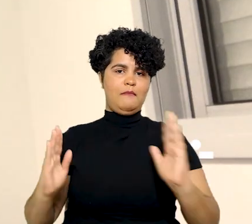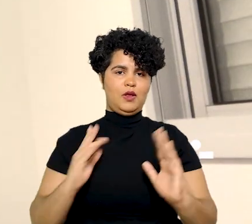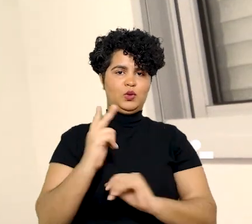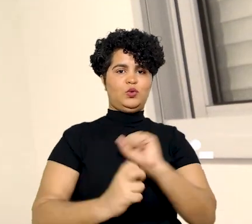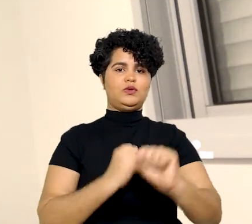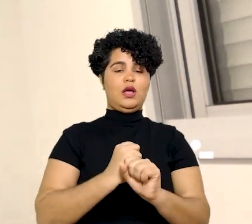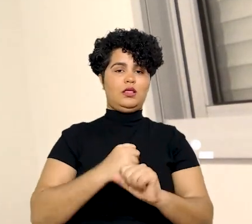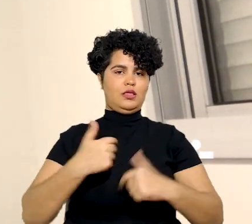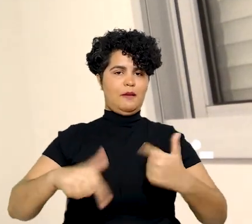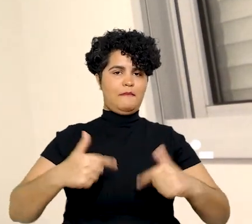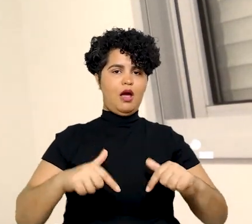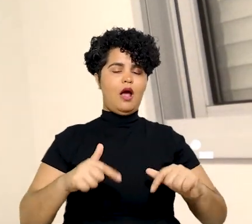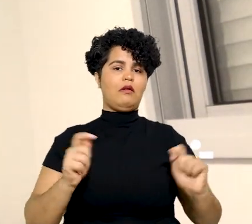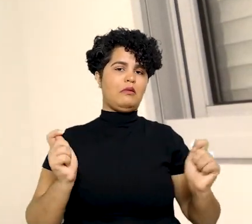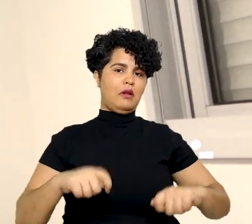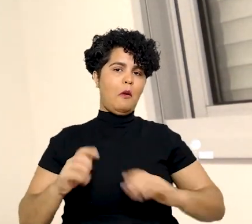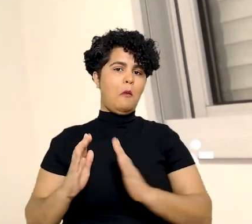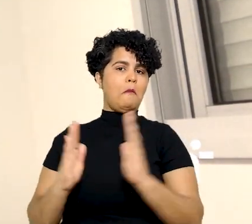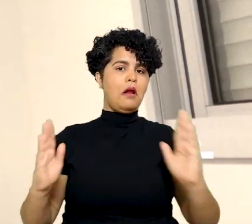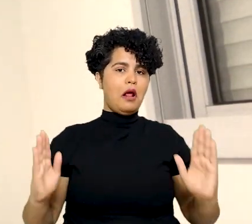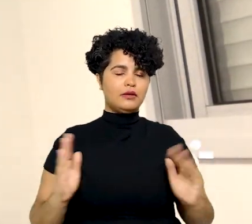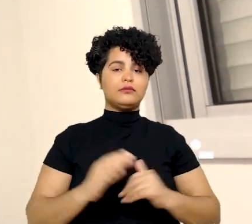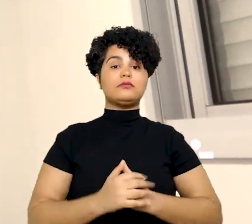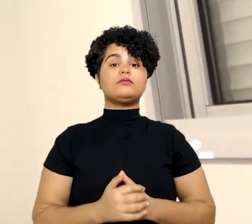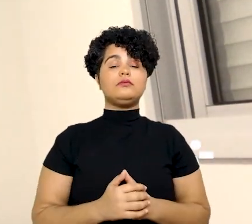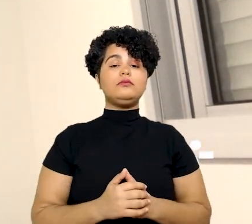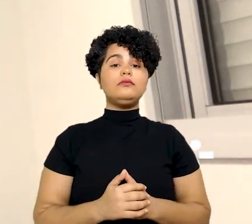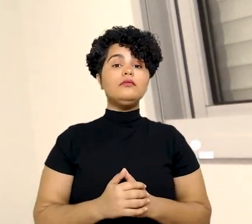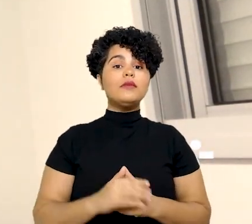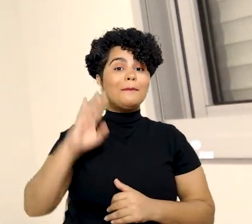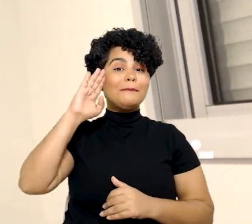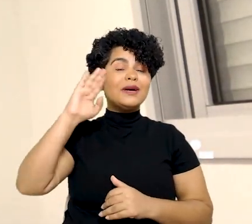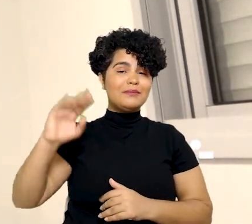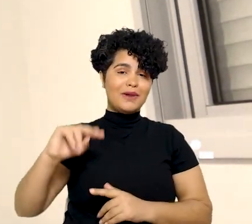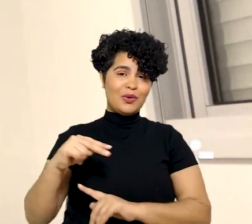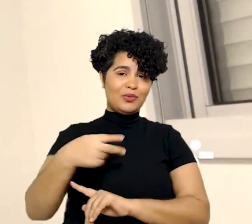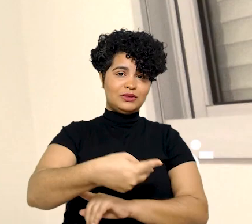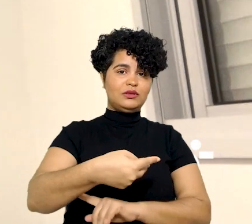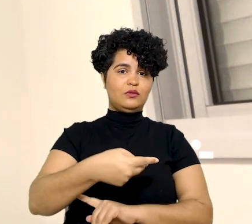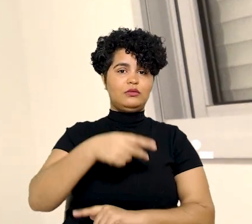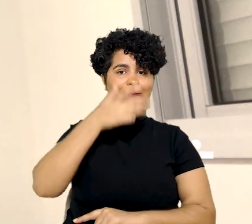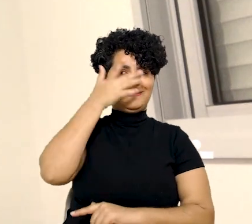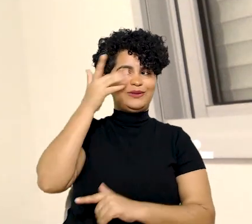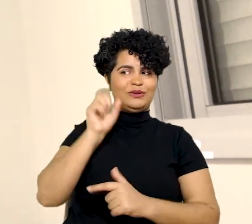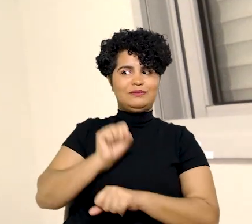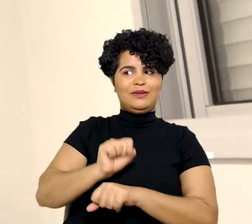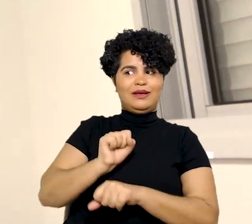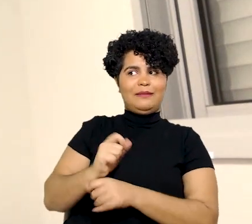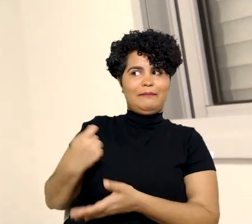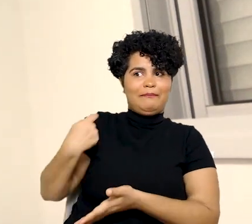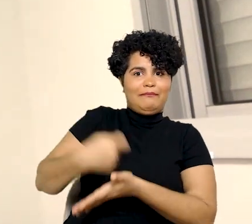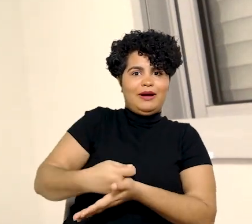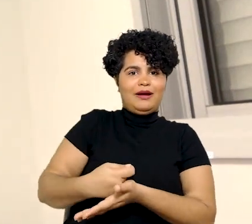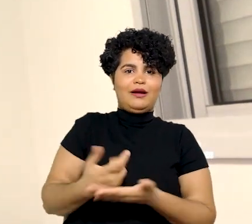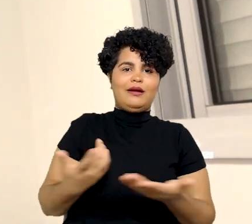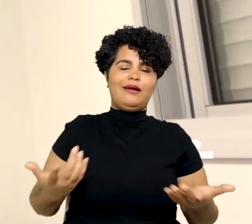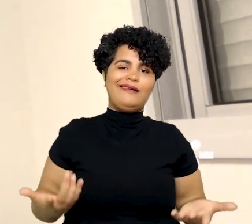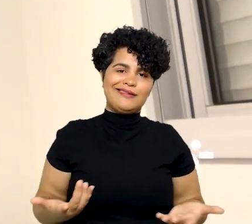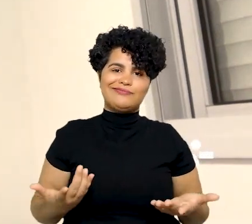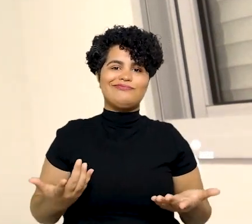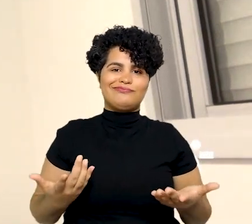intercorrente para o processo do trabalho. Já a sua principal consequência para o reclamante seria a própria